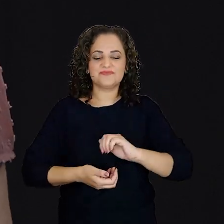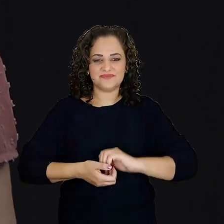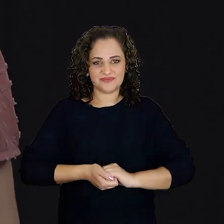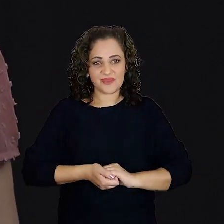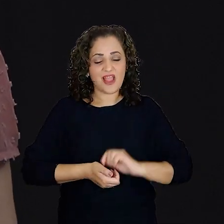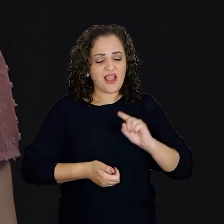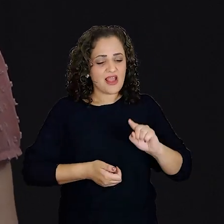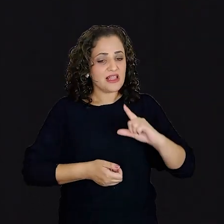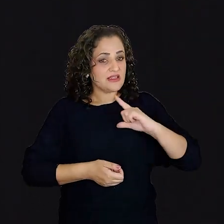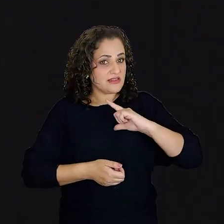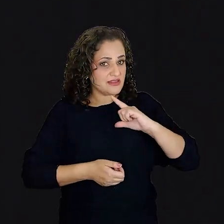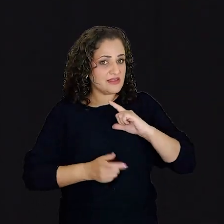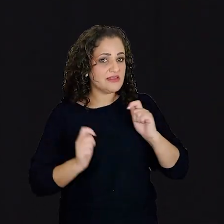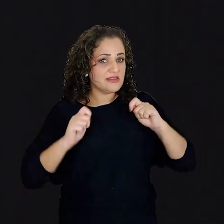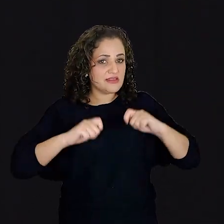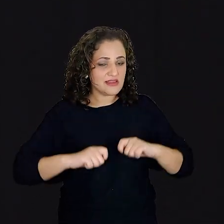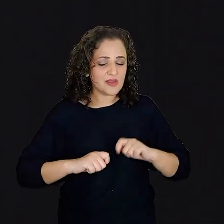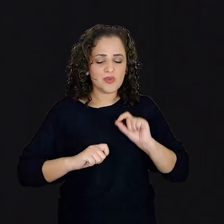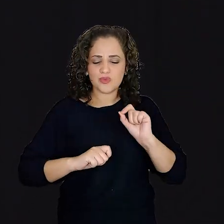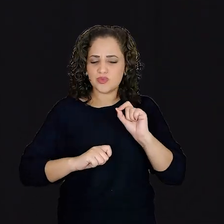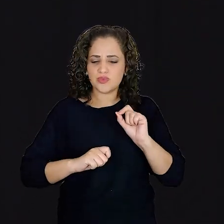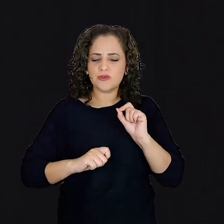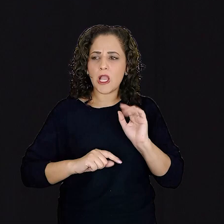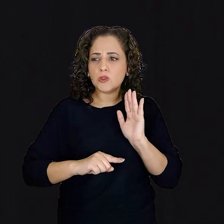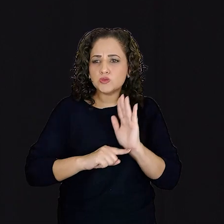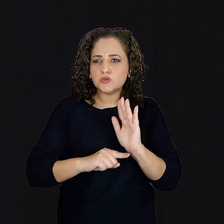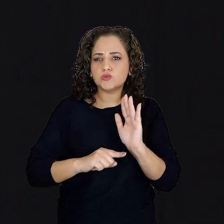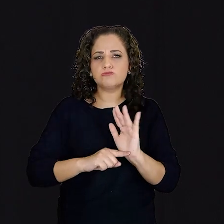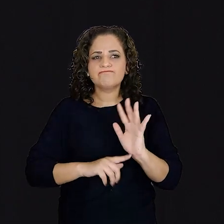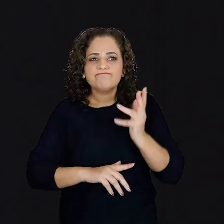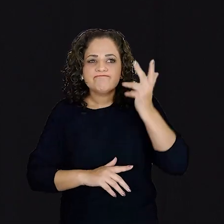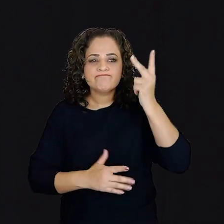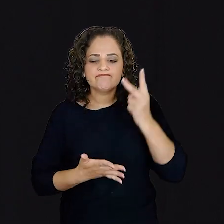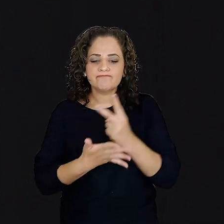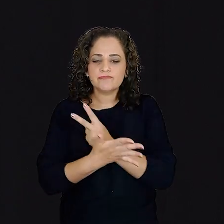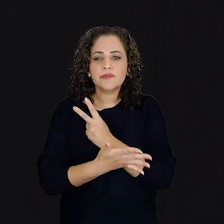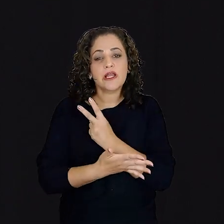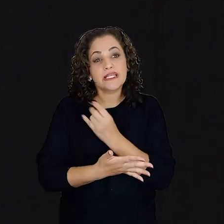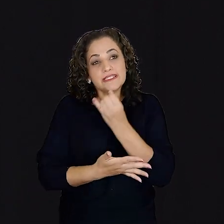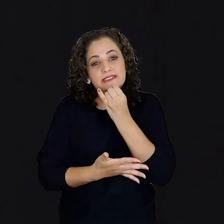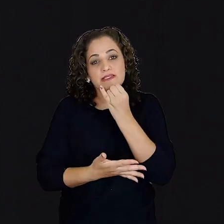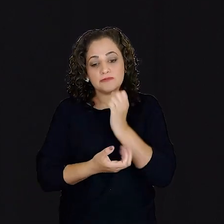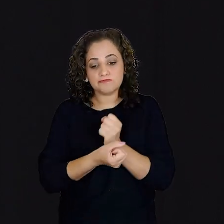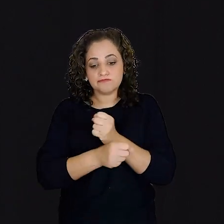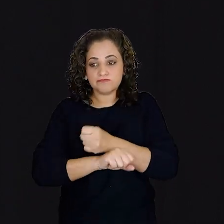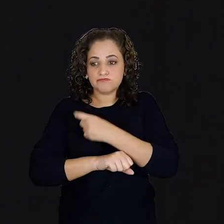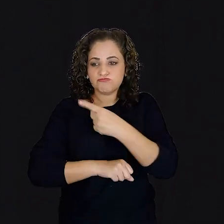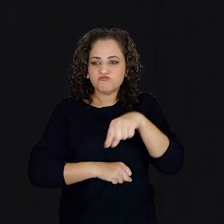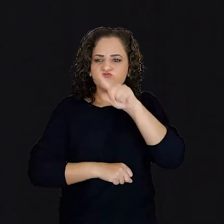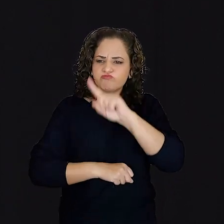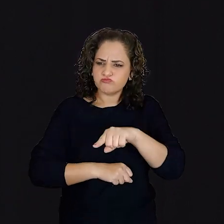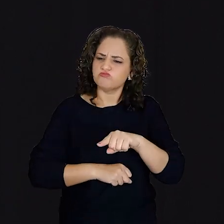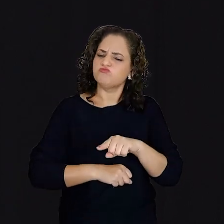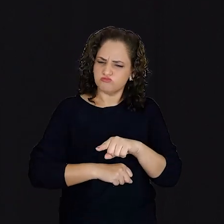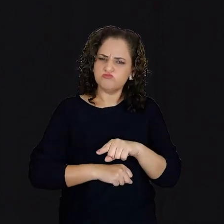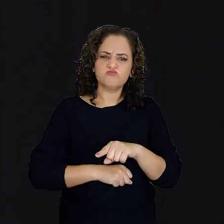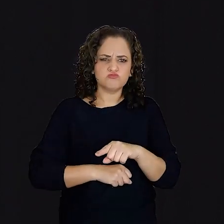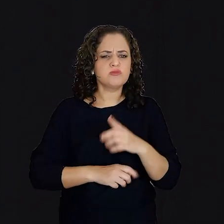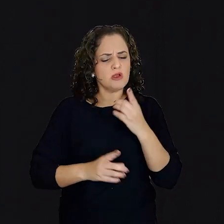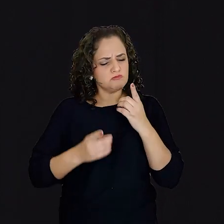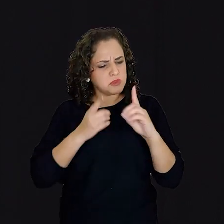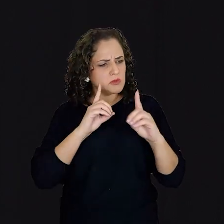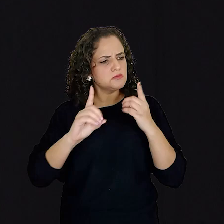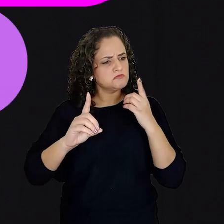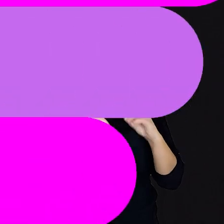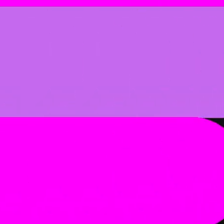de Viriato Correia. Ela teve tempo ainda de abraçar causas importantes de sua época, como o abolicionismo, participando